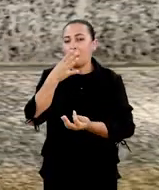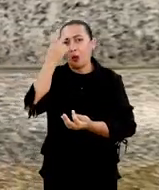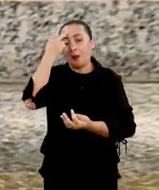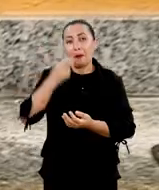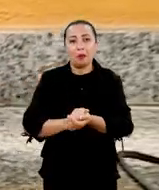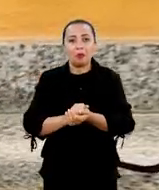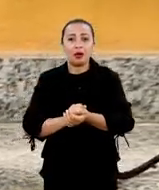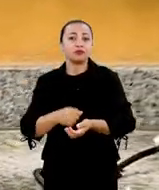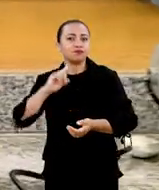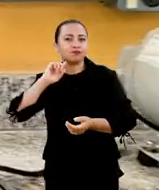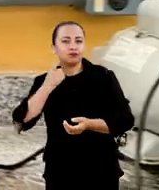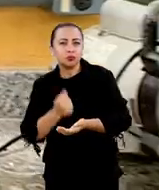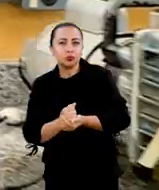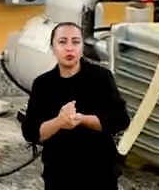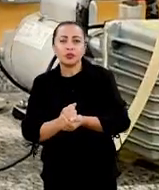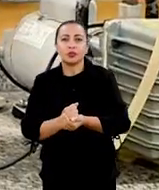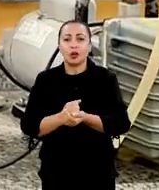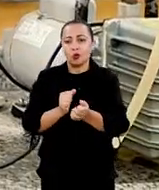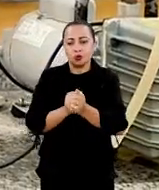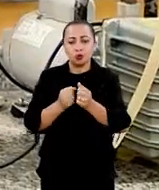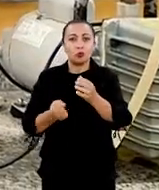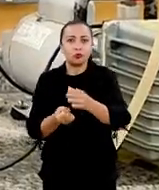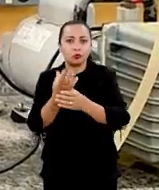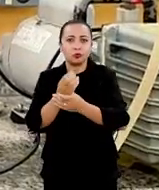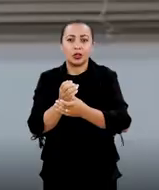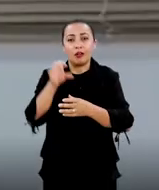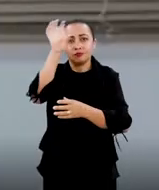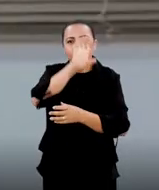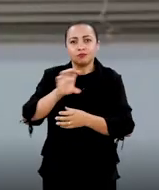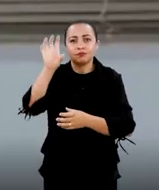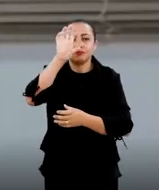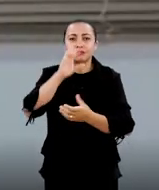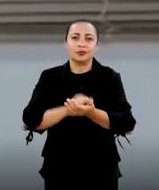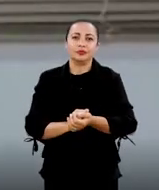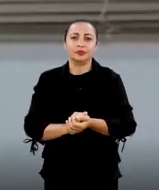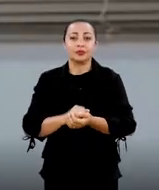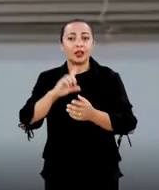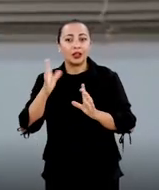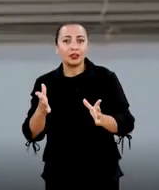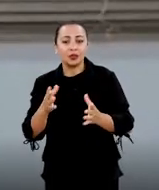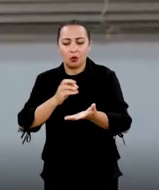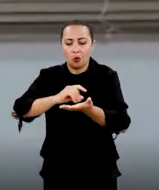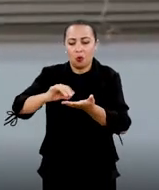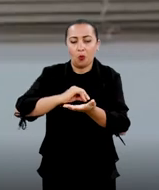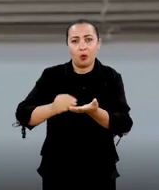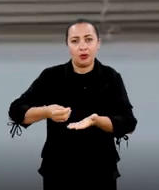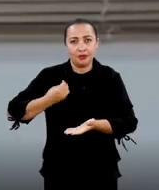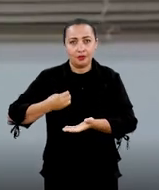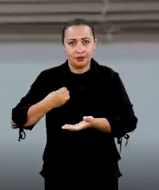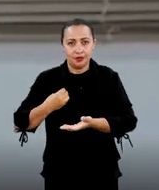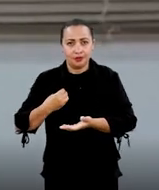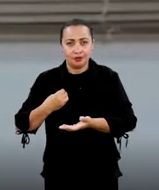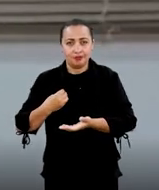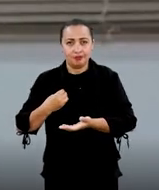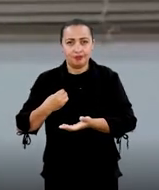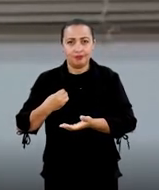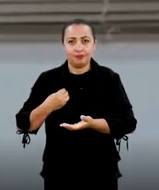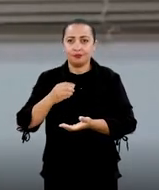esses resíduos, a partir de matéria-prima natural. E uma vez que esse corante está presente